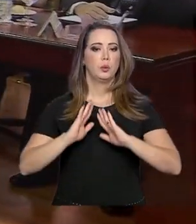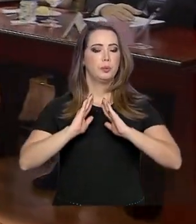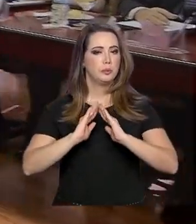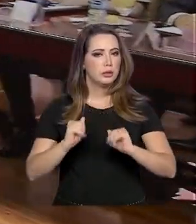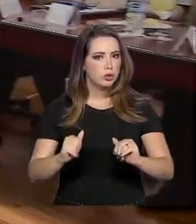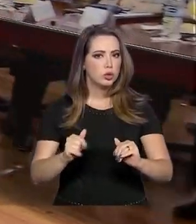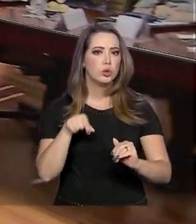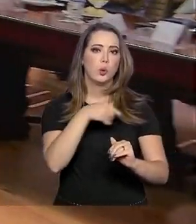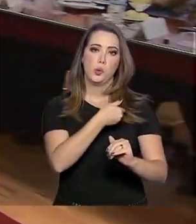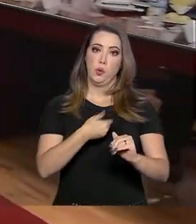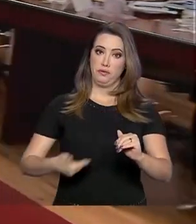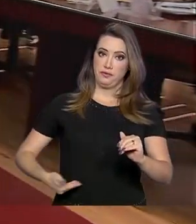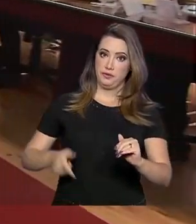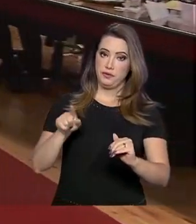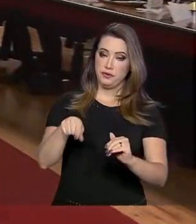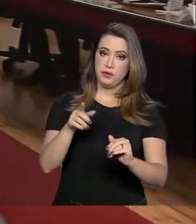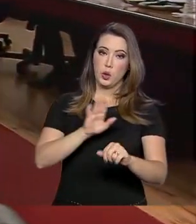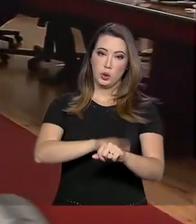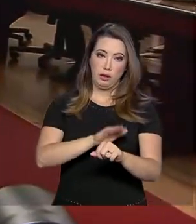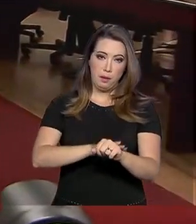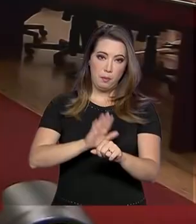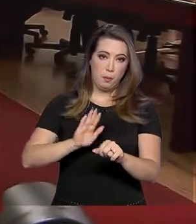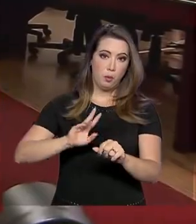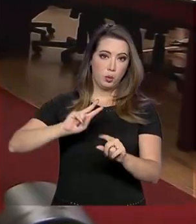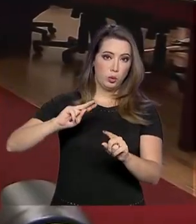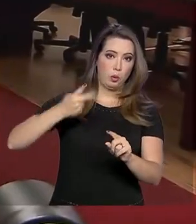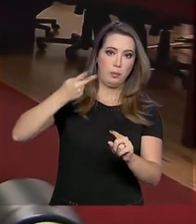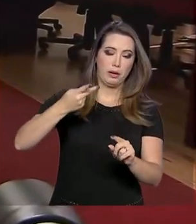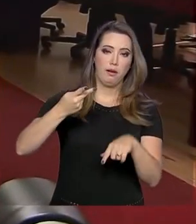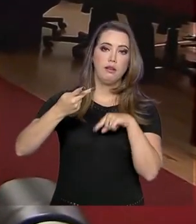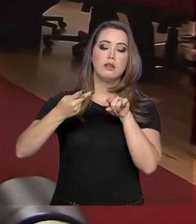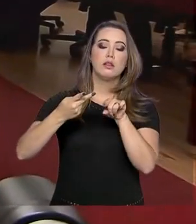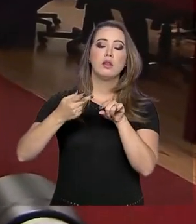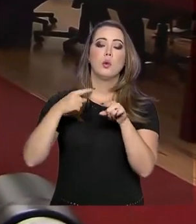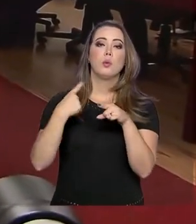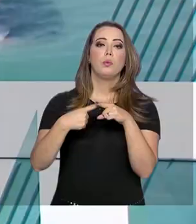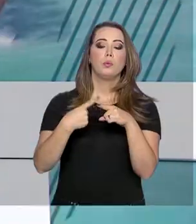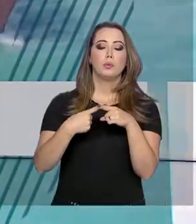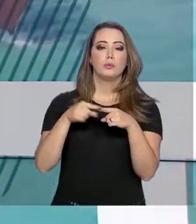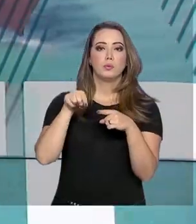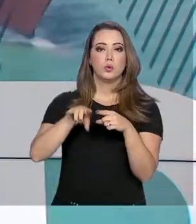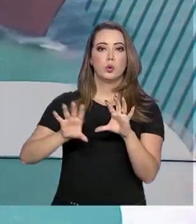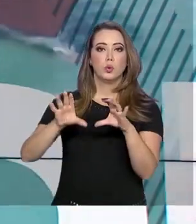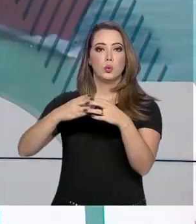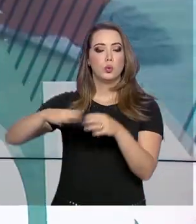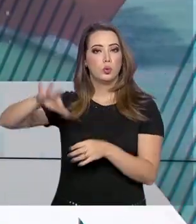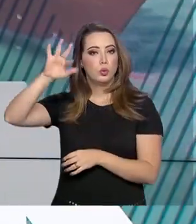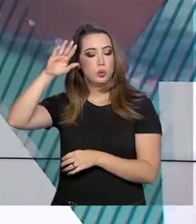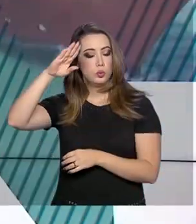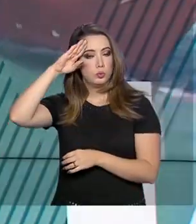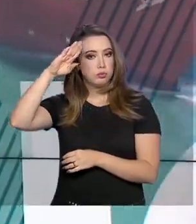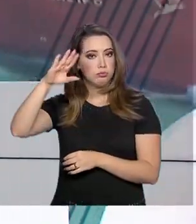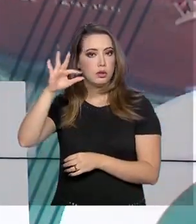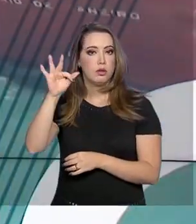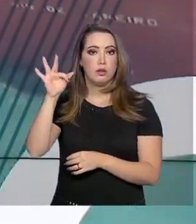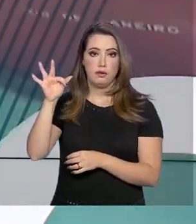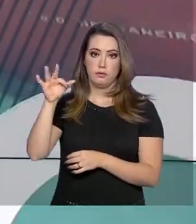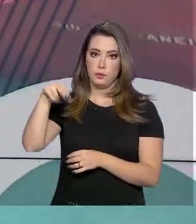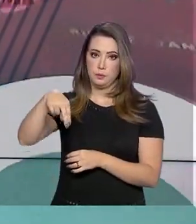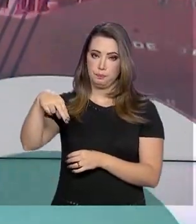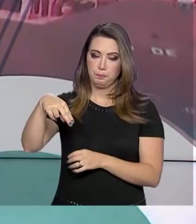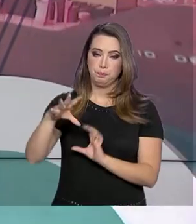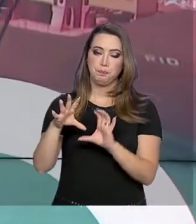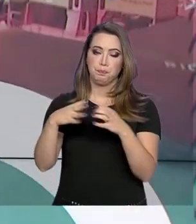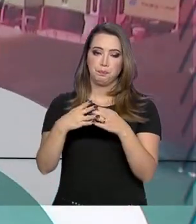presença das forças militares no estado. O decreto de garantia da lei da ordem vence amanhã. No final do encontro, o ministro da